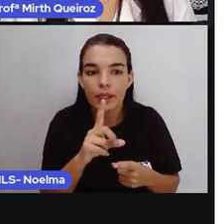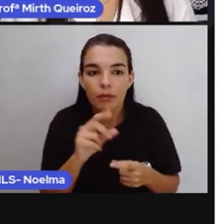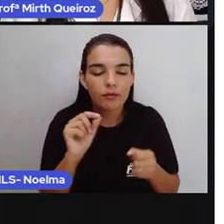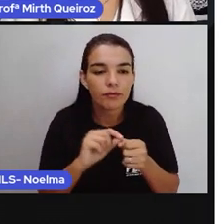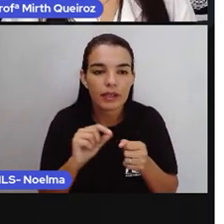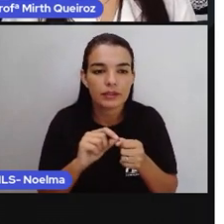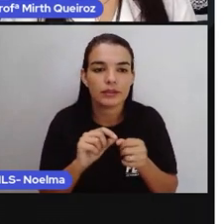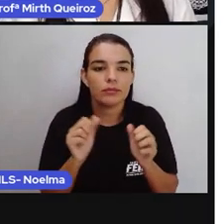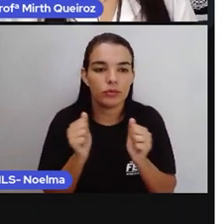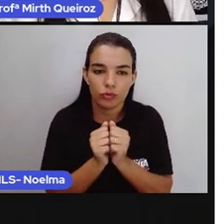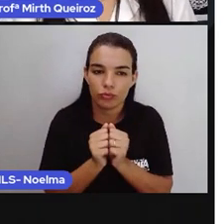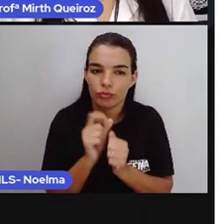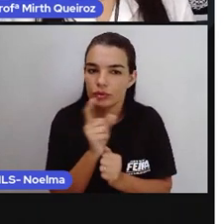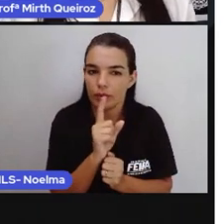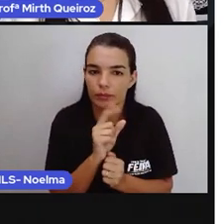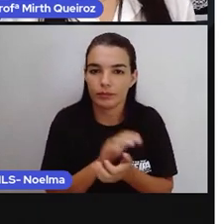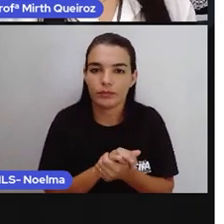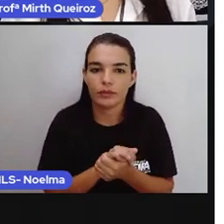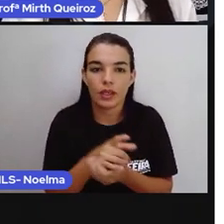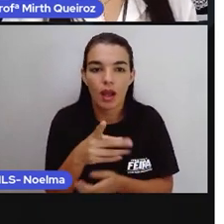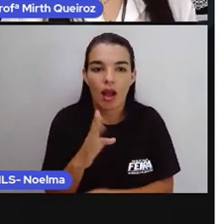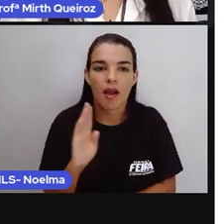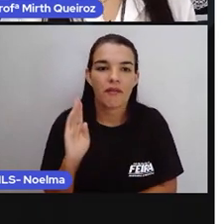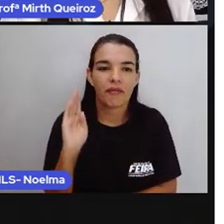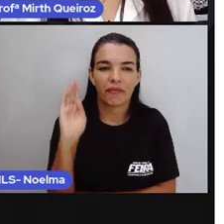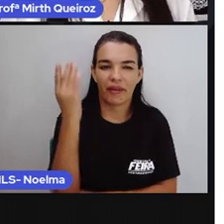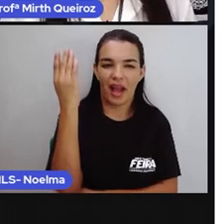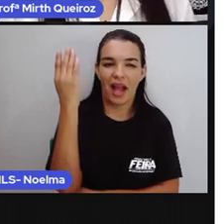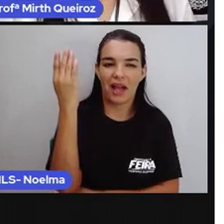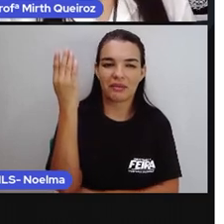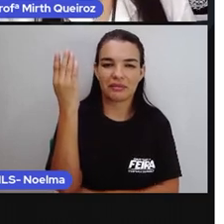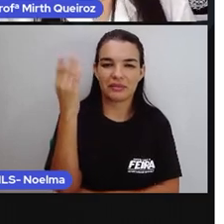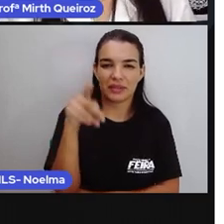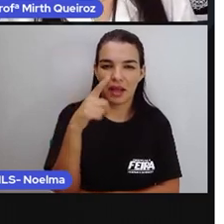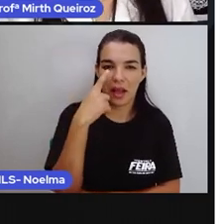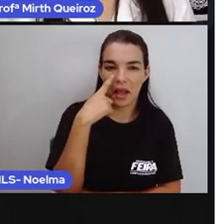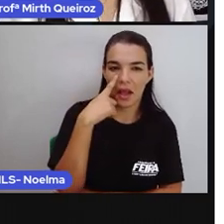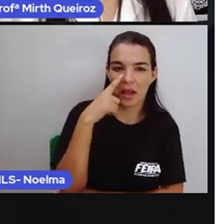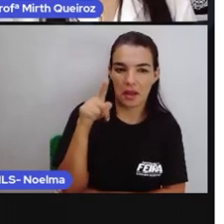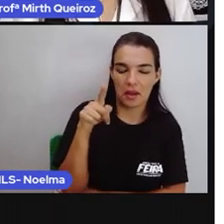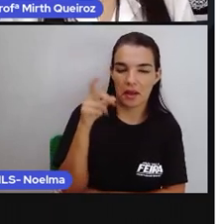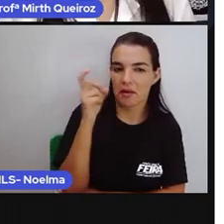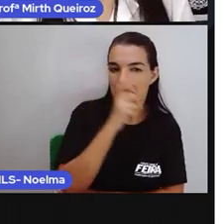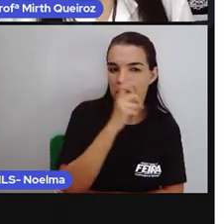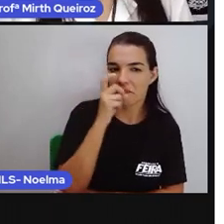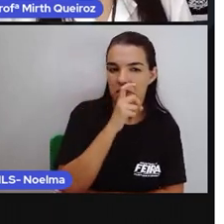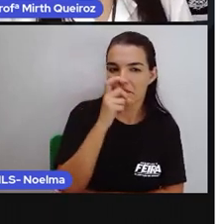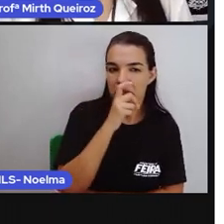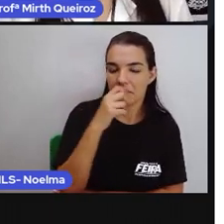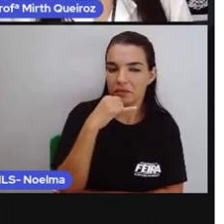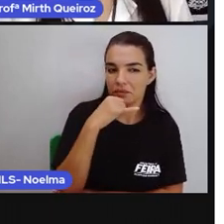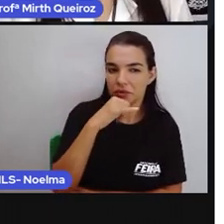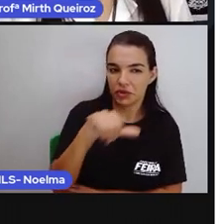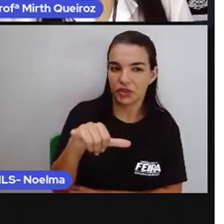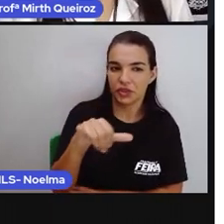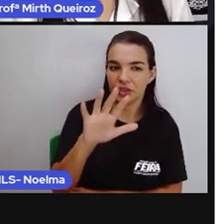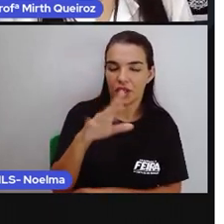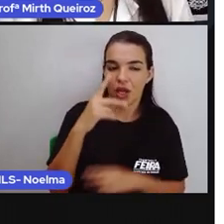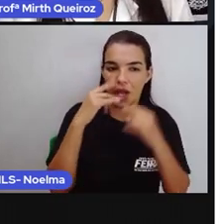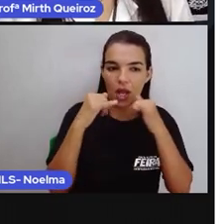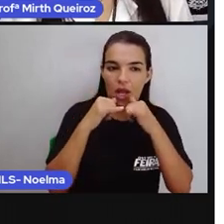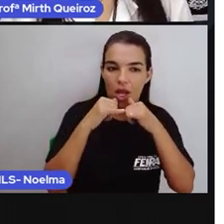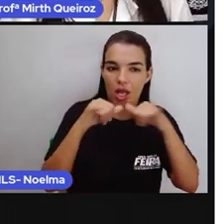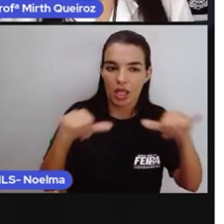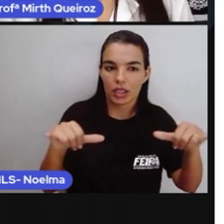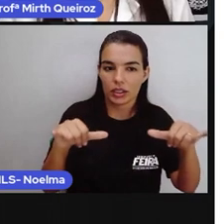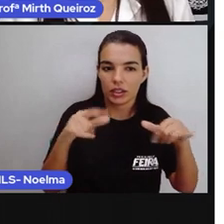certo? Aí nós temos algumas fake news, né? São notícias falsas, tá? Foram